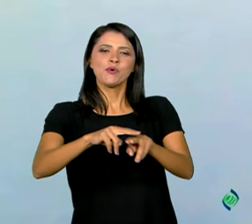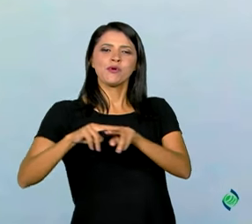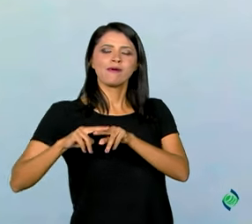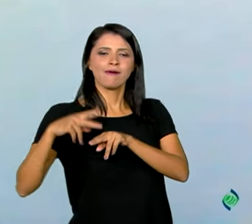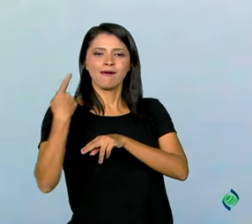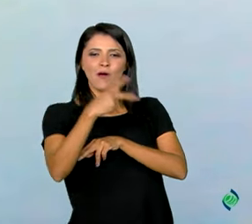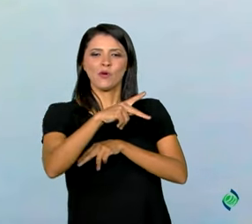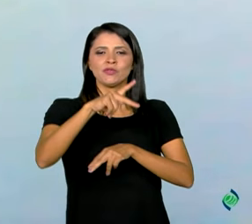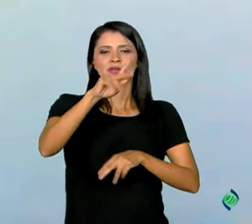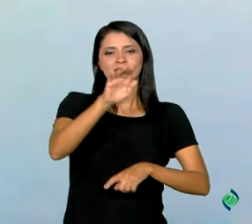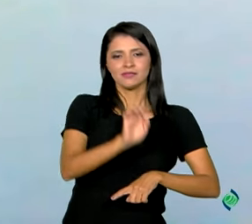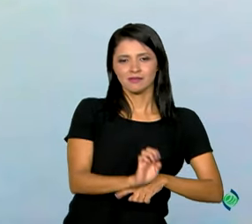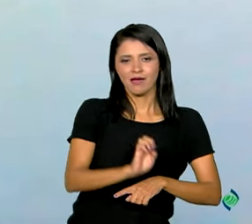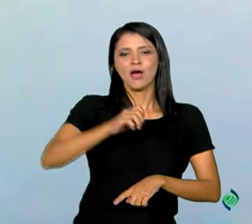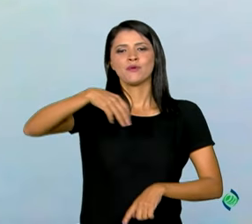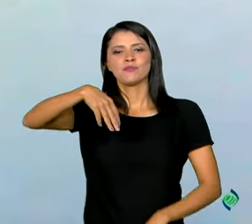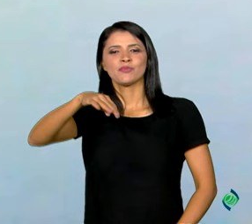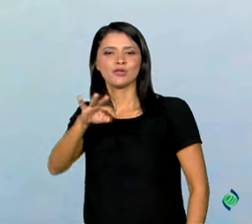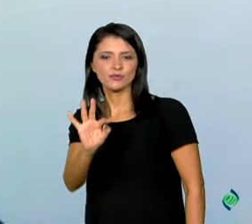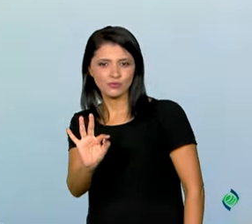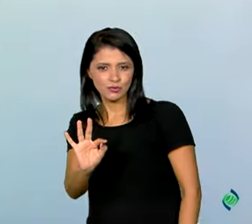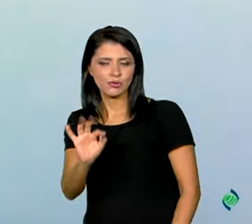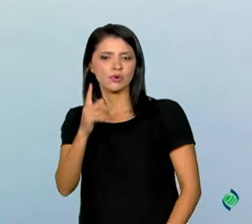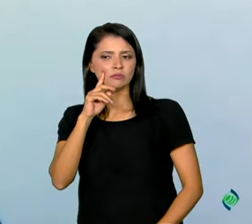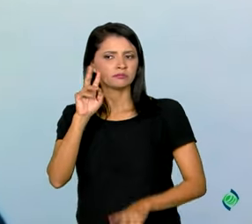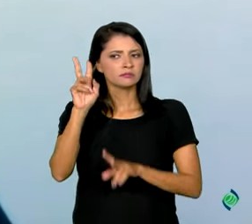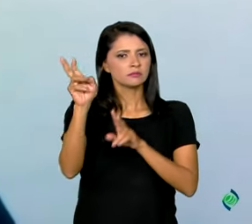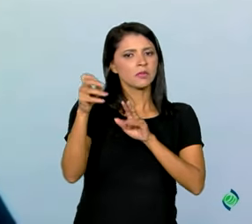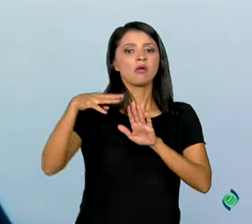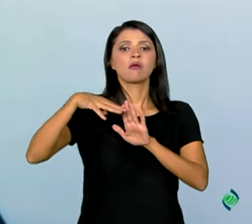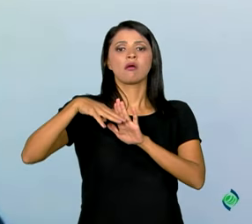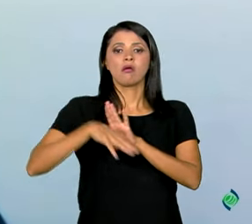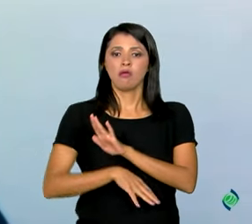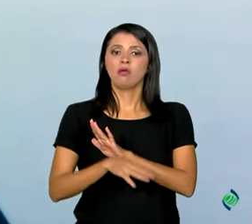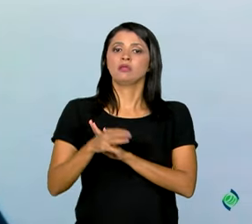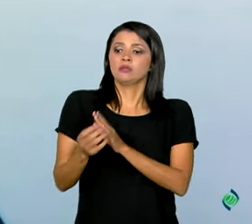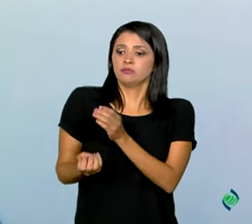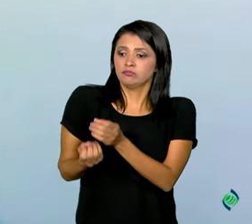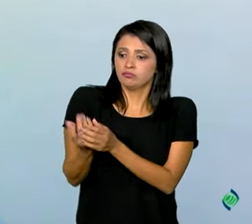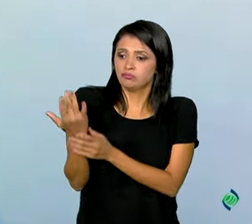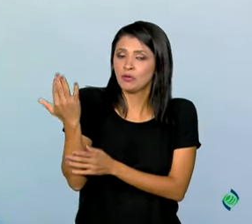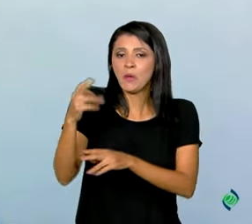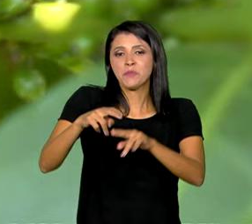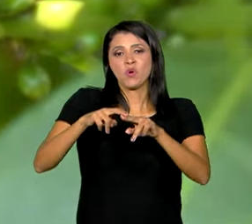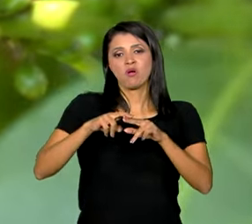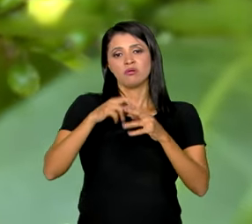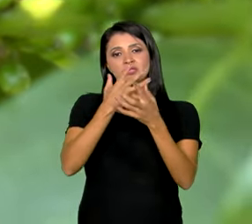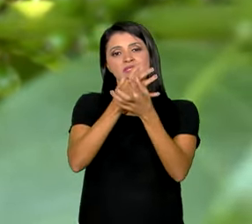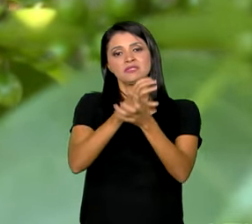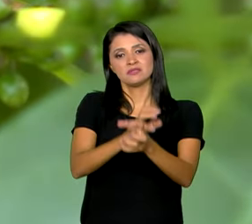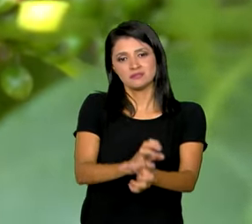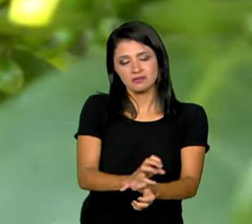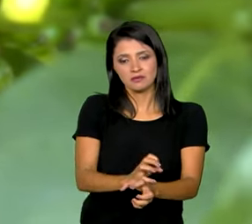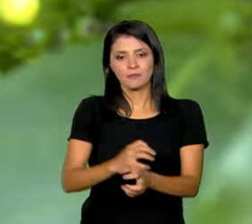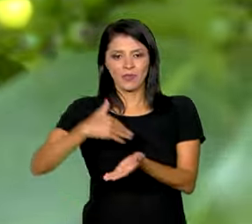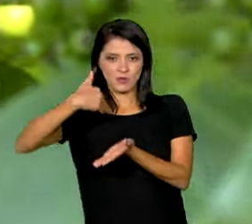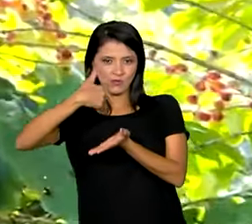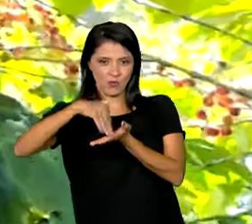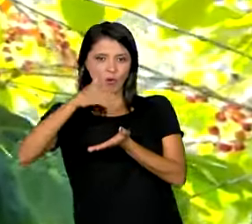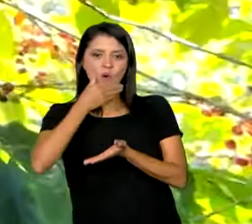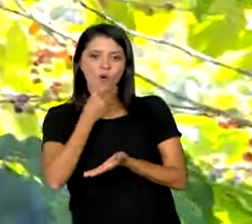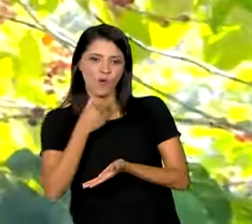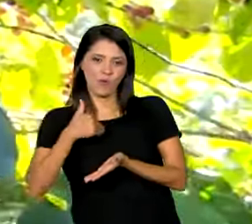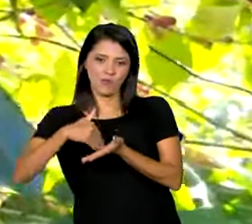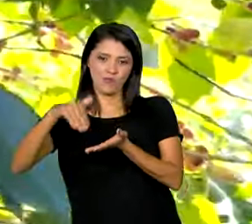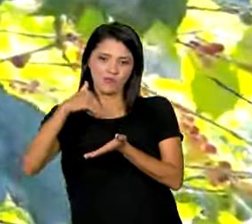Estado de Mato Grosso, nós temos uma tendência de queda na produção em função da seca. Para o secretário de Política